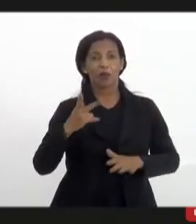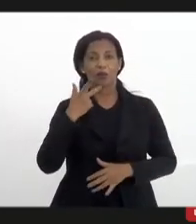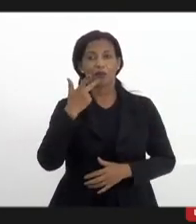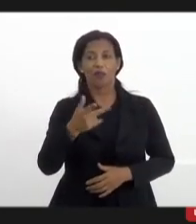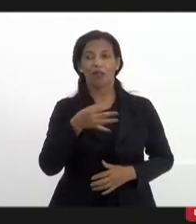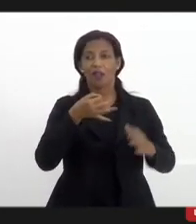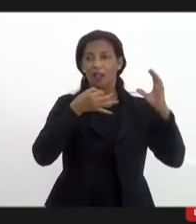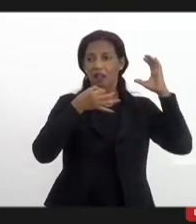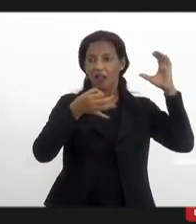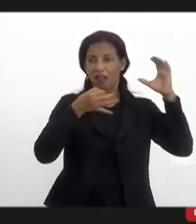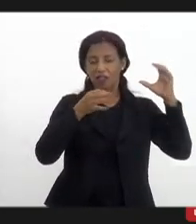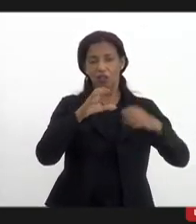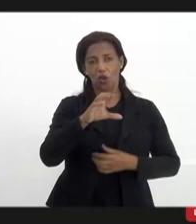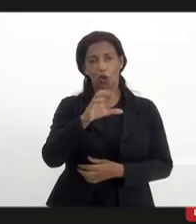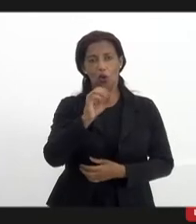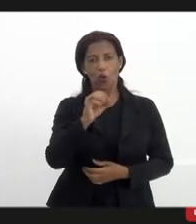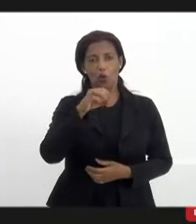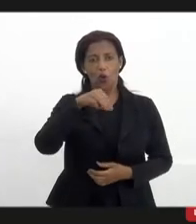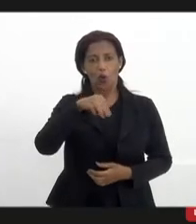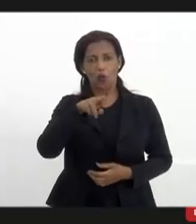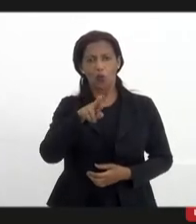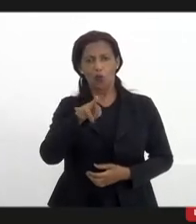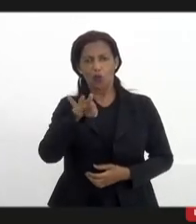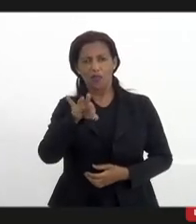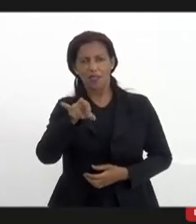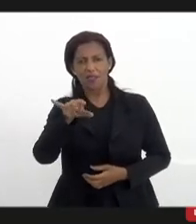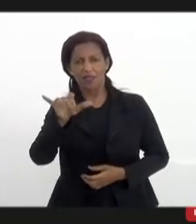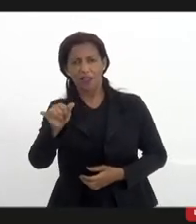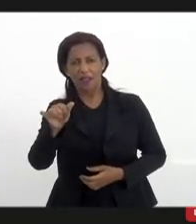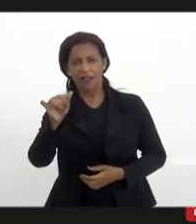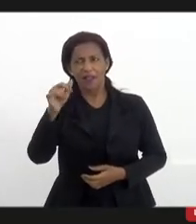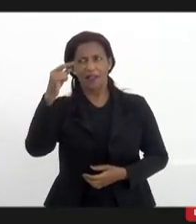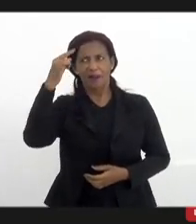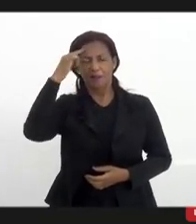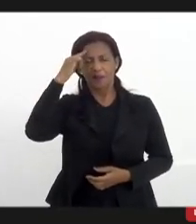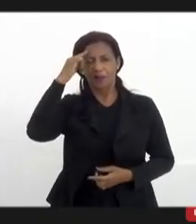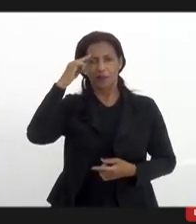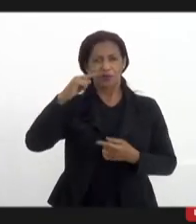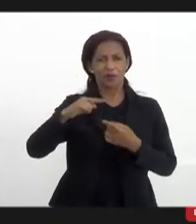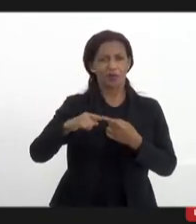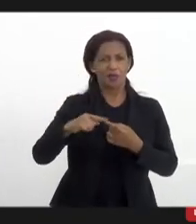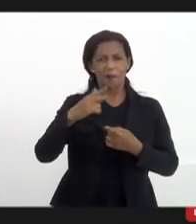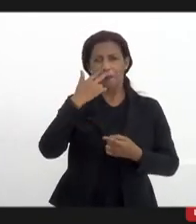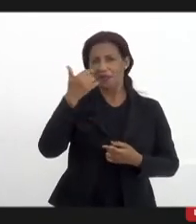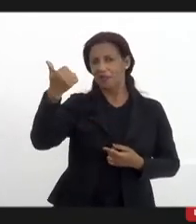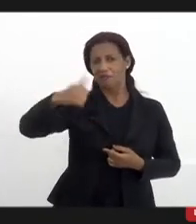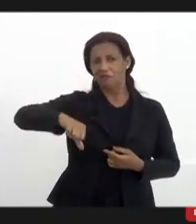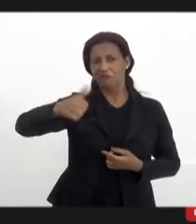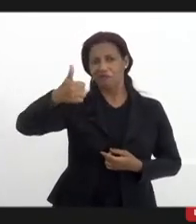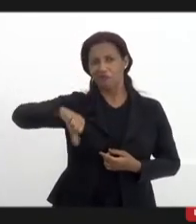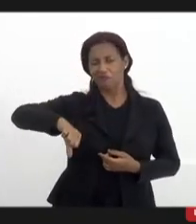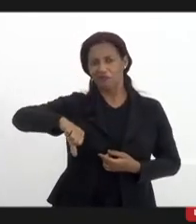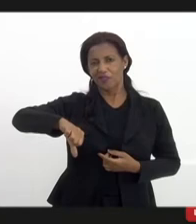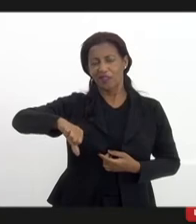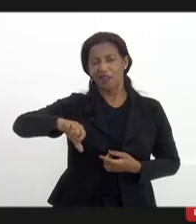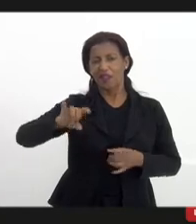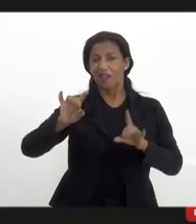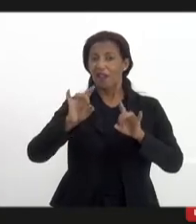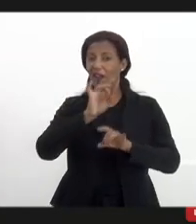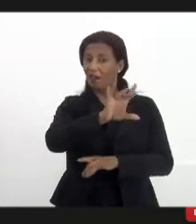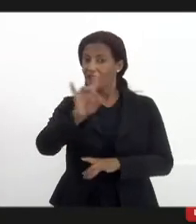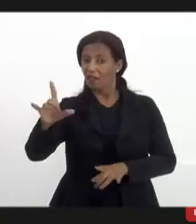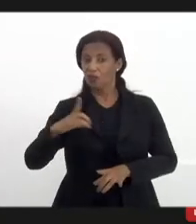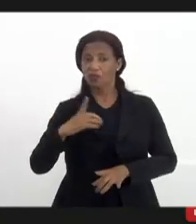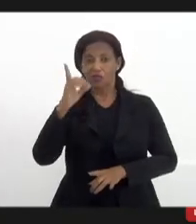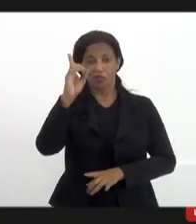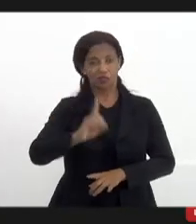rádio comunitária as pessoas socializam a uma rádio que não é legalizada cada um tem o seu direito de trabalhar